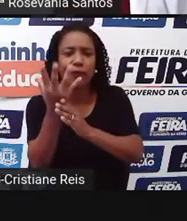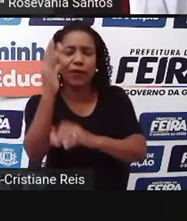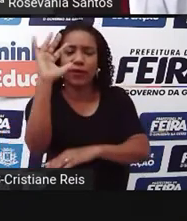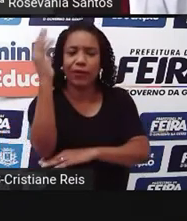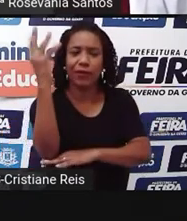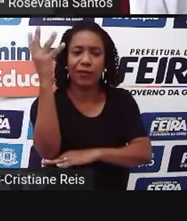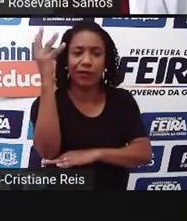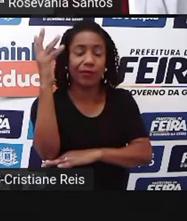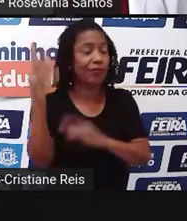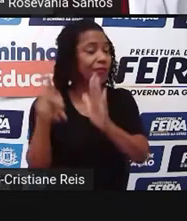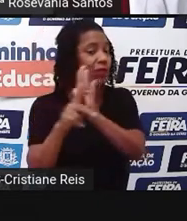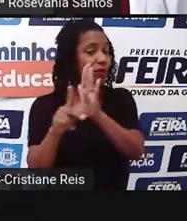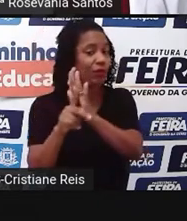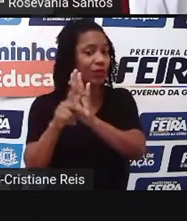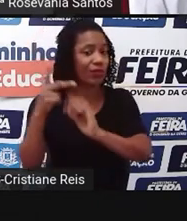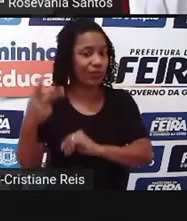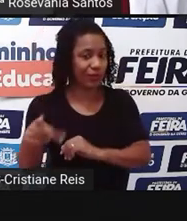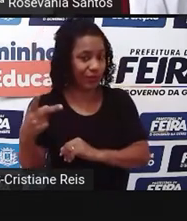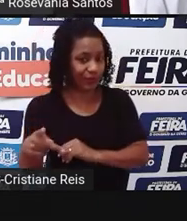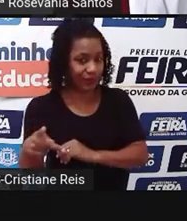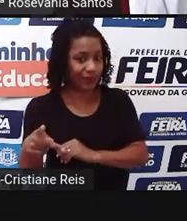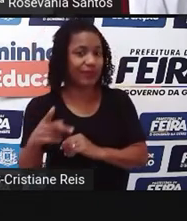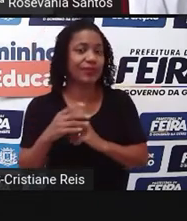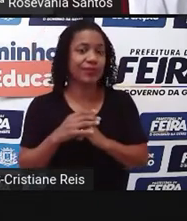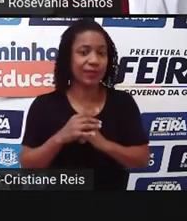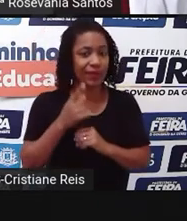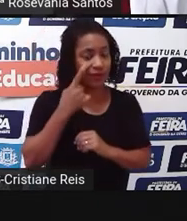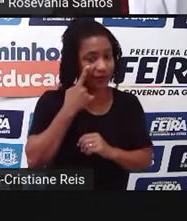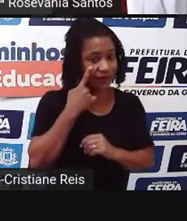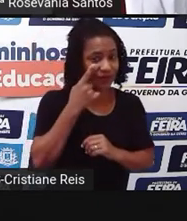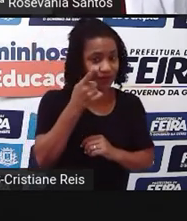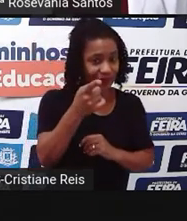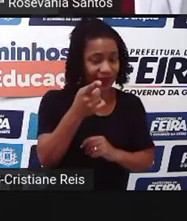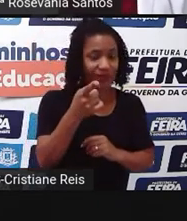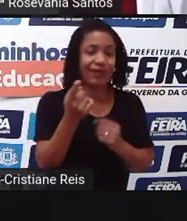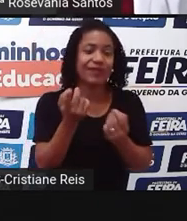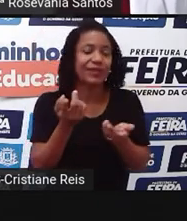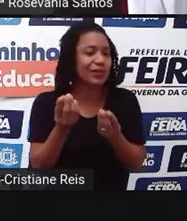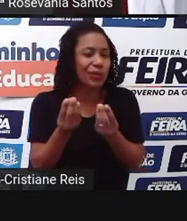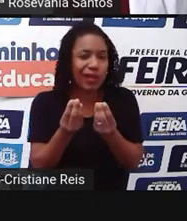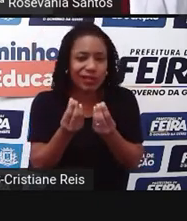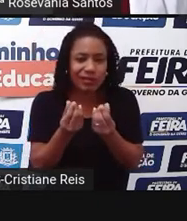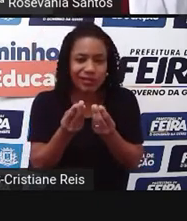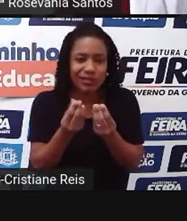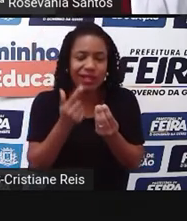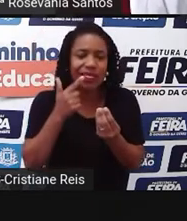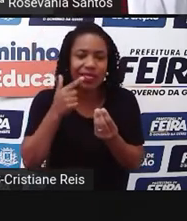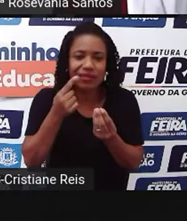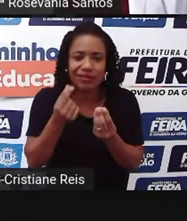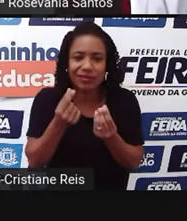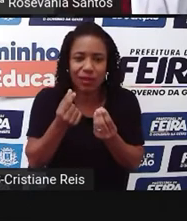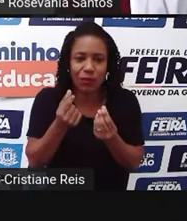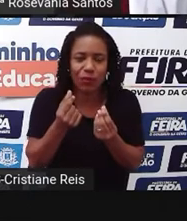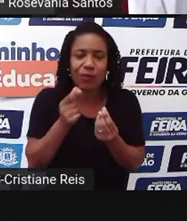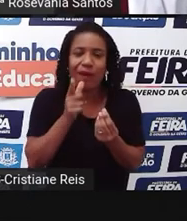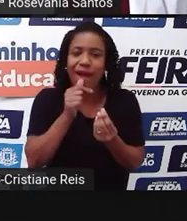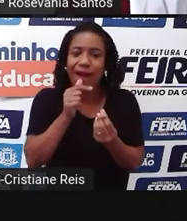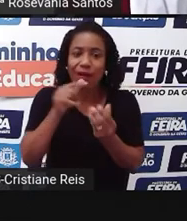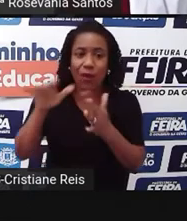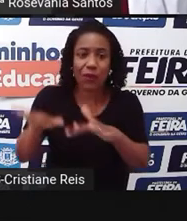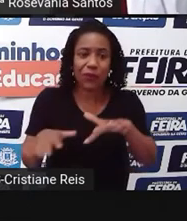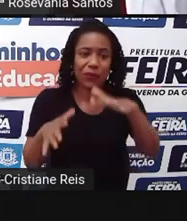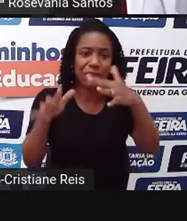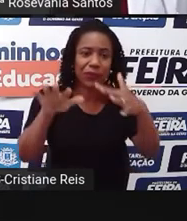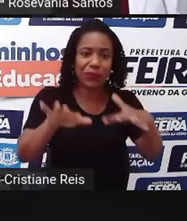região específica, são, a gente vai observar a salinidade, né, da água, porque ela normalmente está próxima do mar,